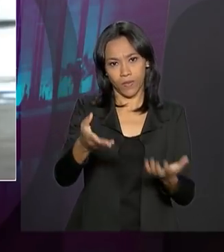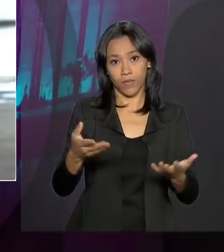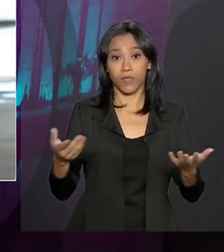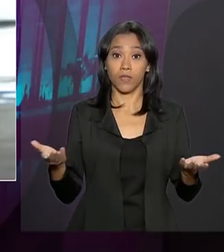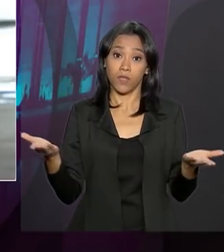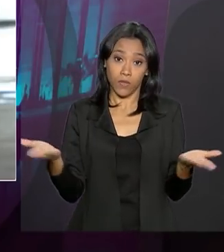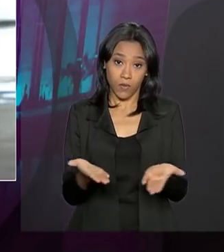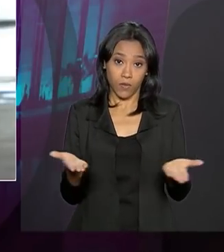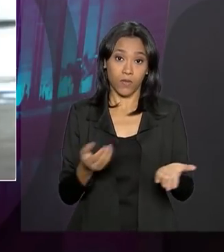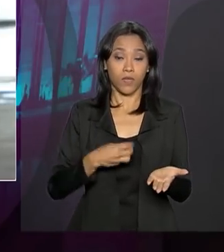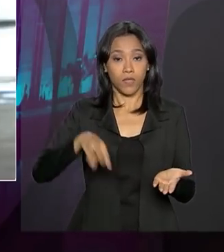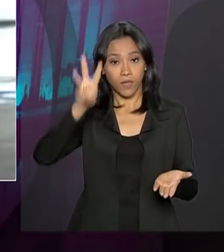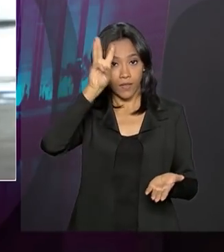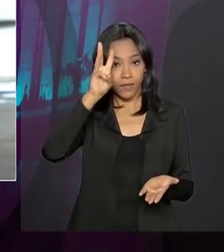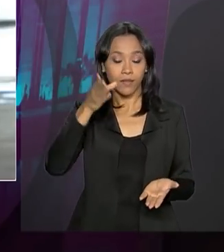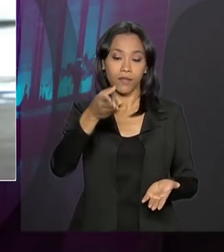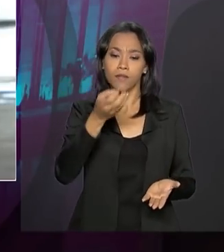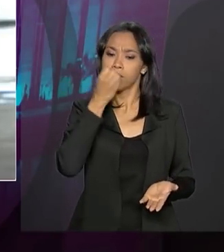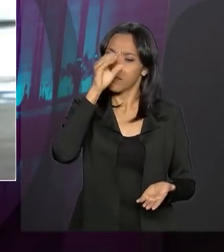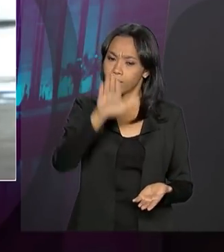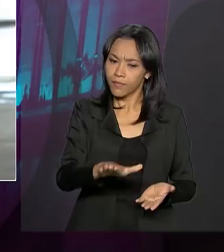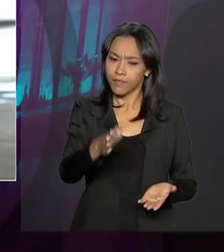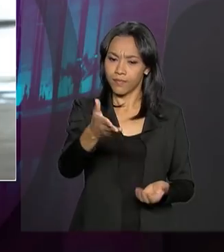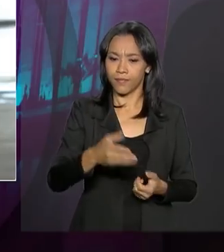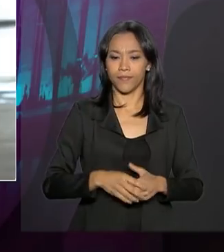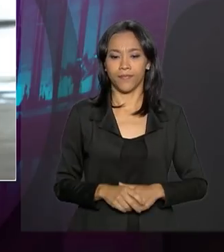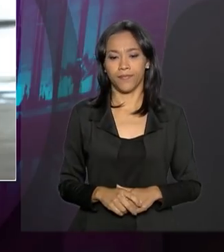desta terça-feira. Olá, Luciana, boa tarde.